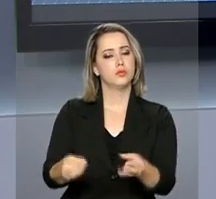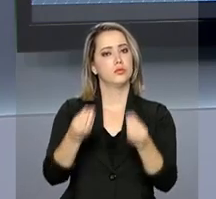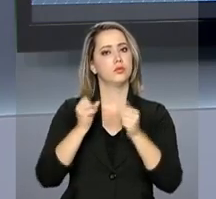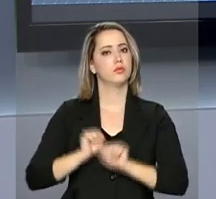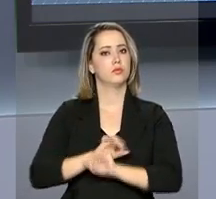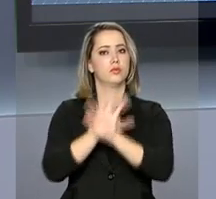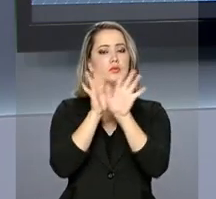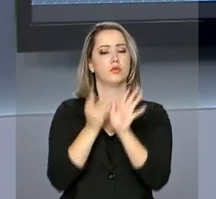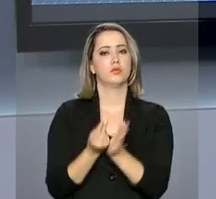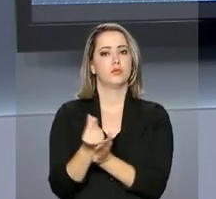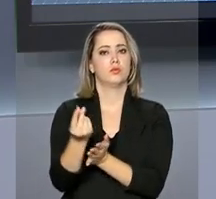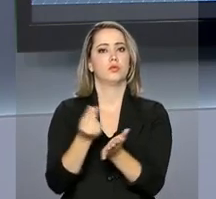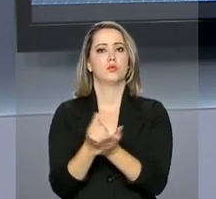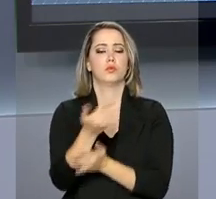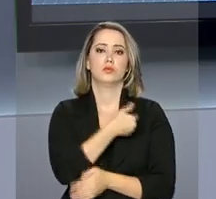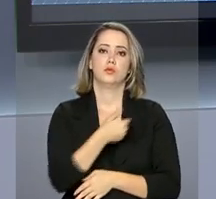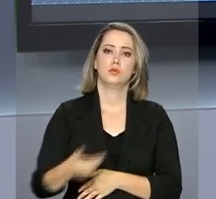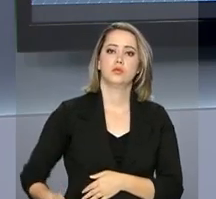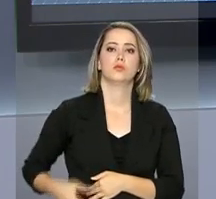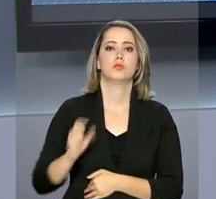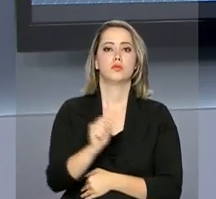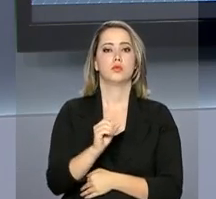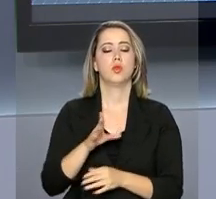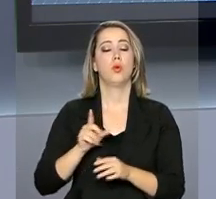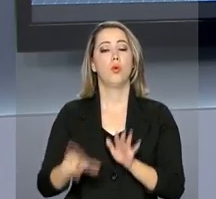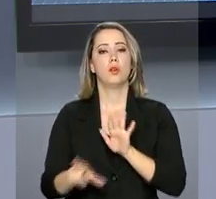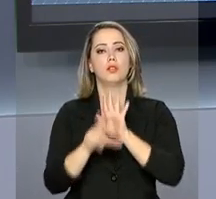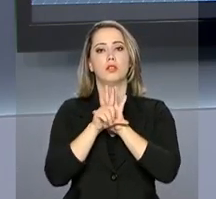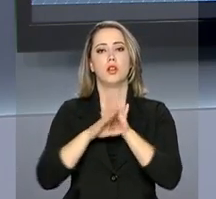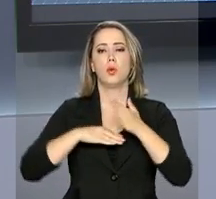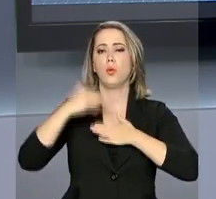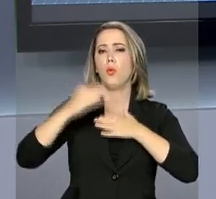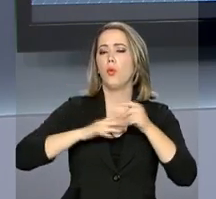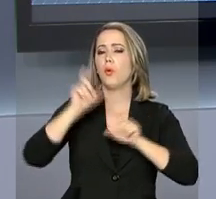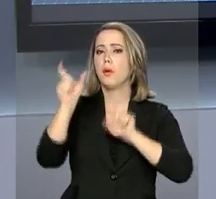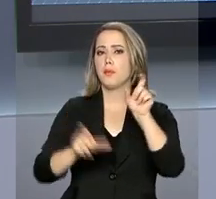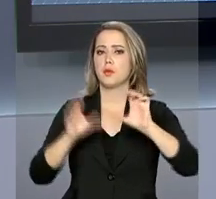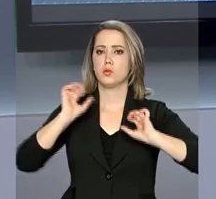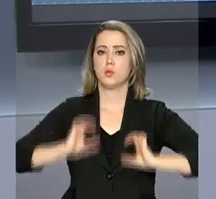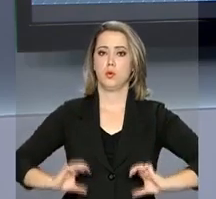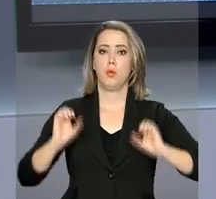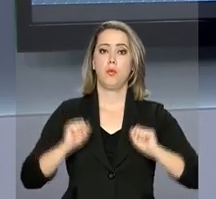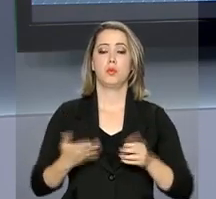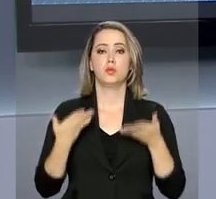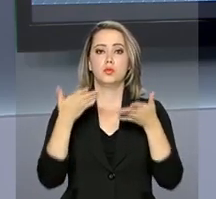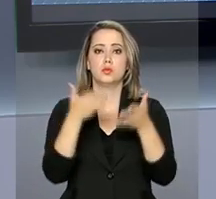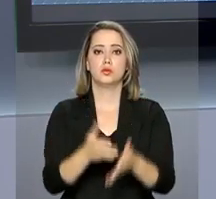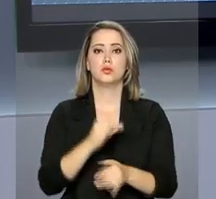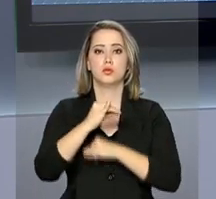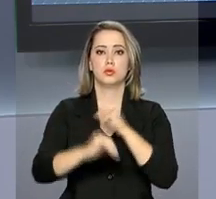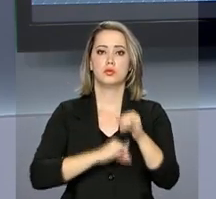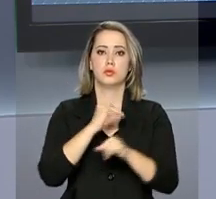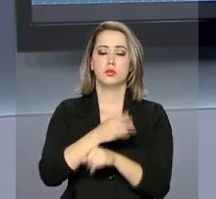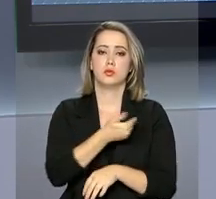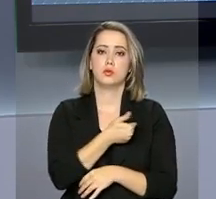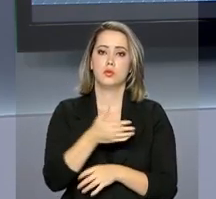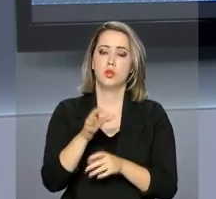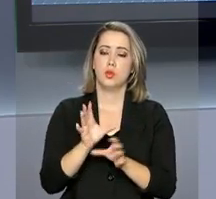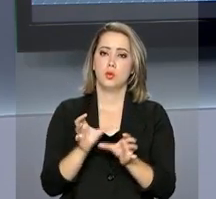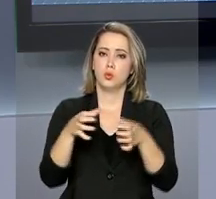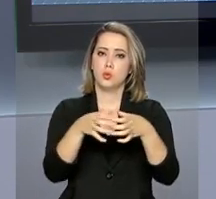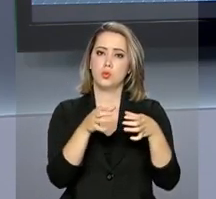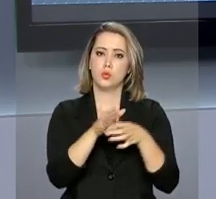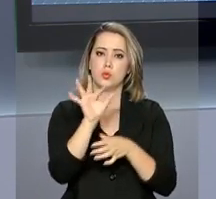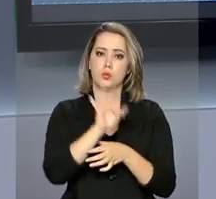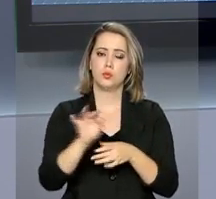aplicação do dinheiro público. Com a lei, qualquer cidadão pode ter acesso às informações dos órgãos federais, estaduais